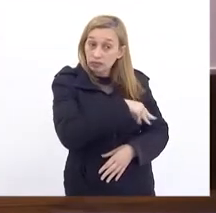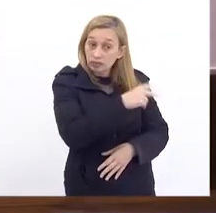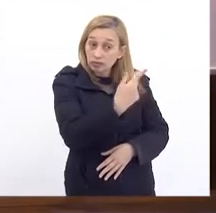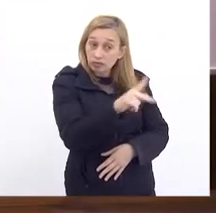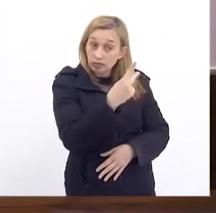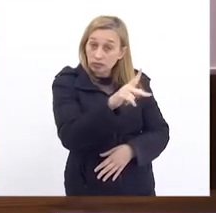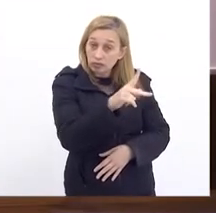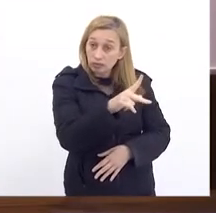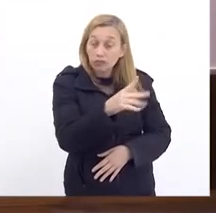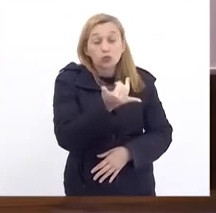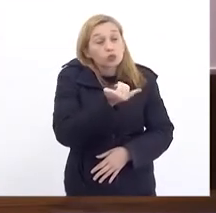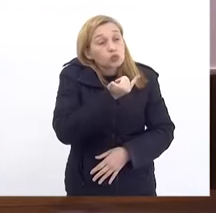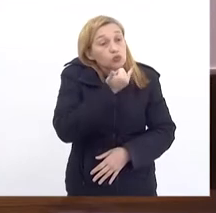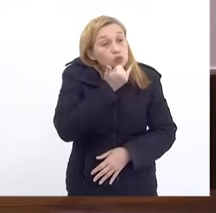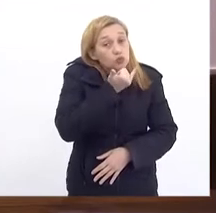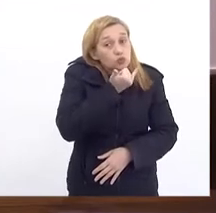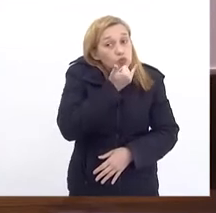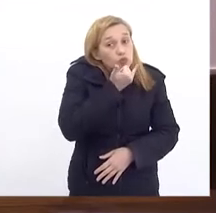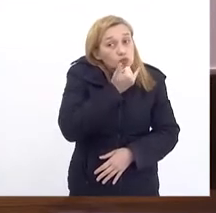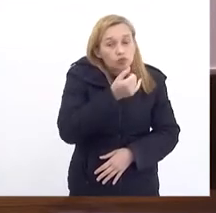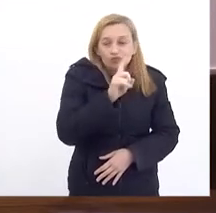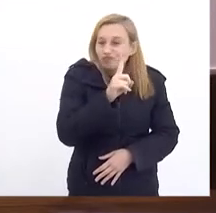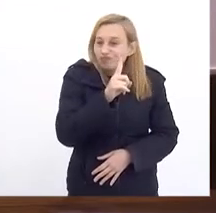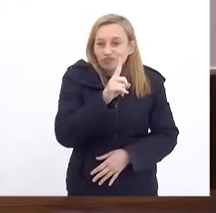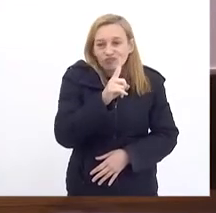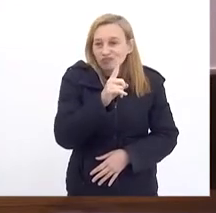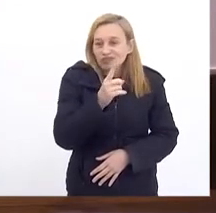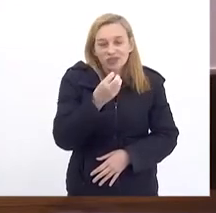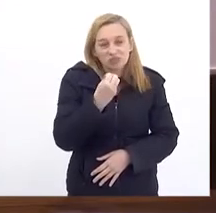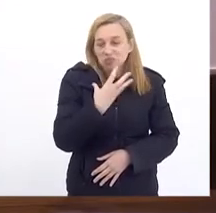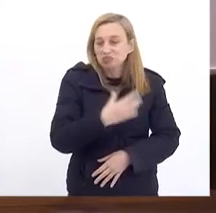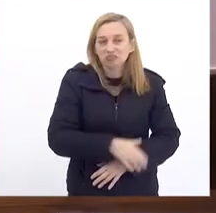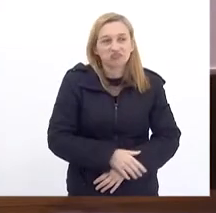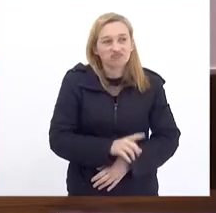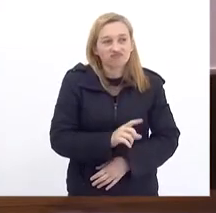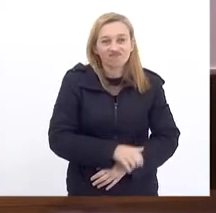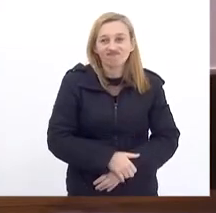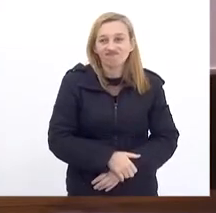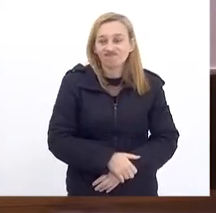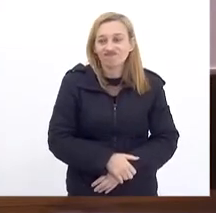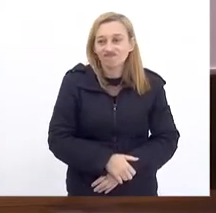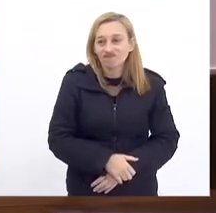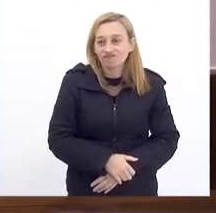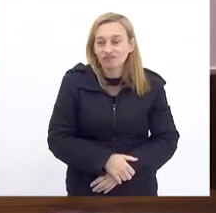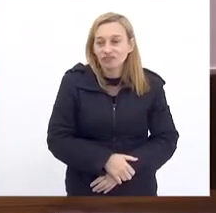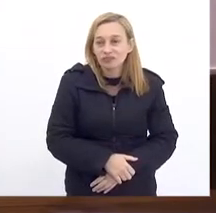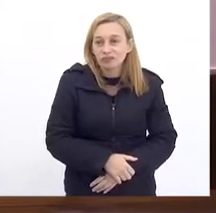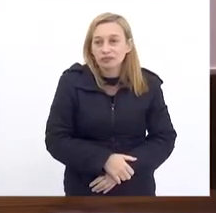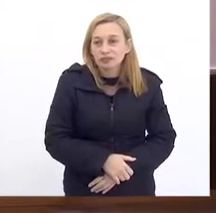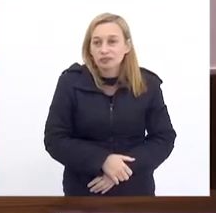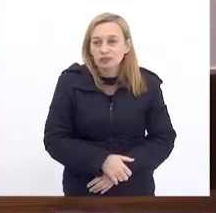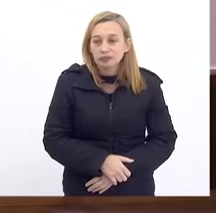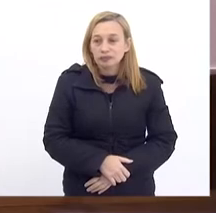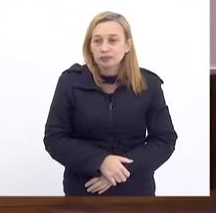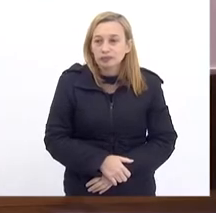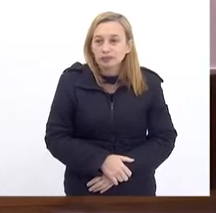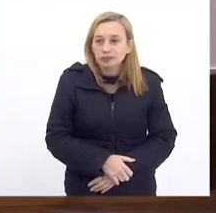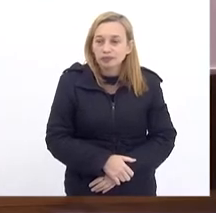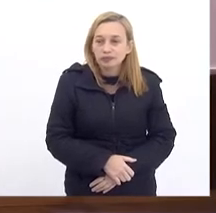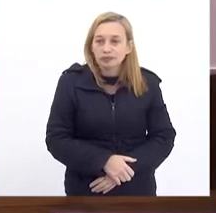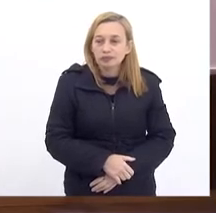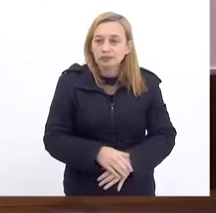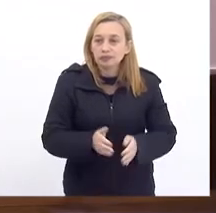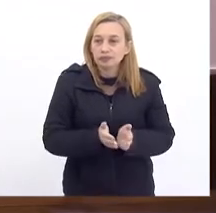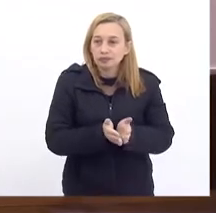Desculpe Mas Não vai dar certo Nem Na gloriosa Marinha